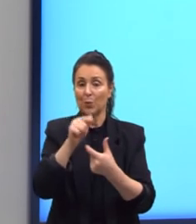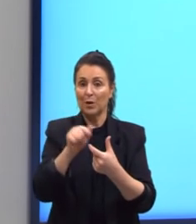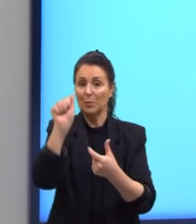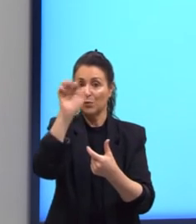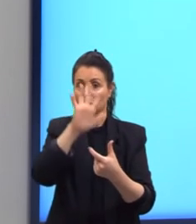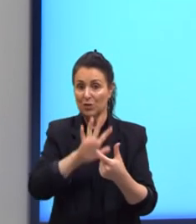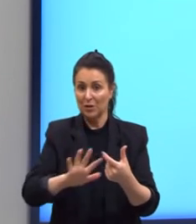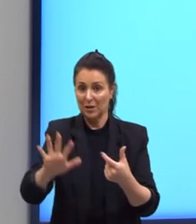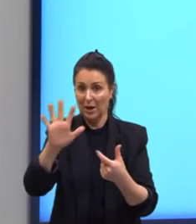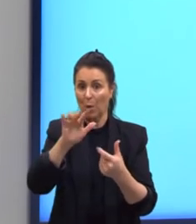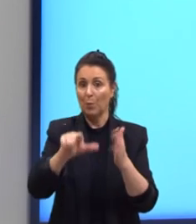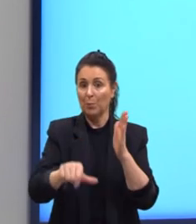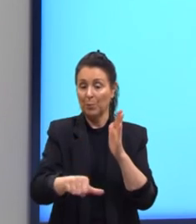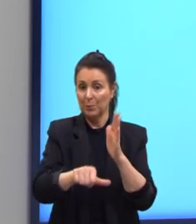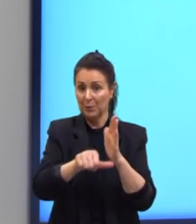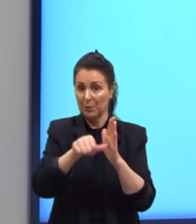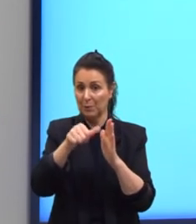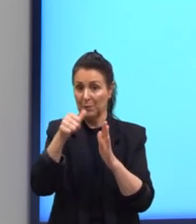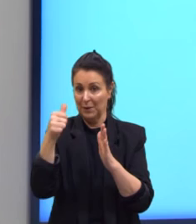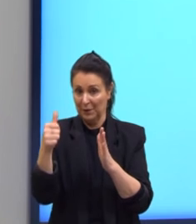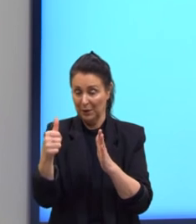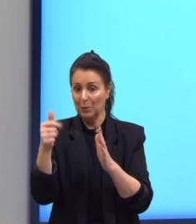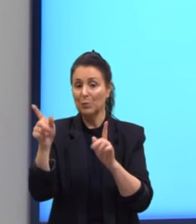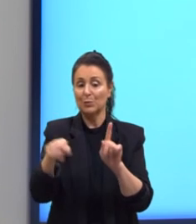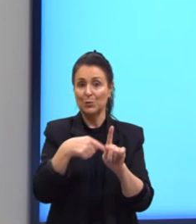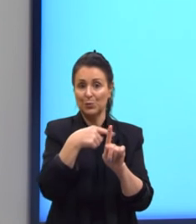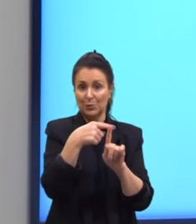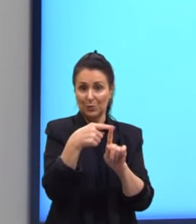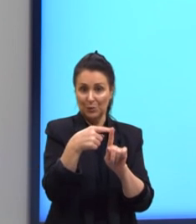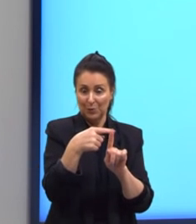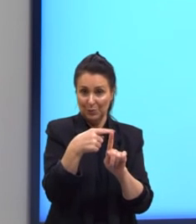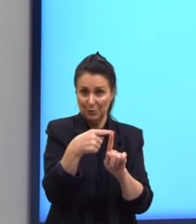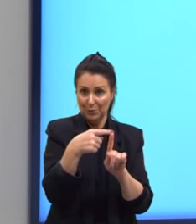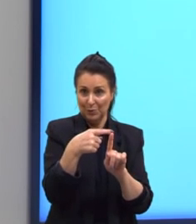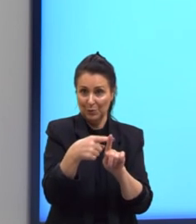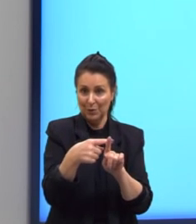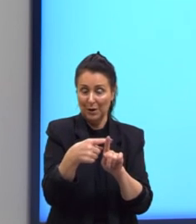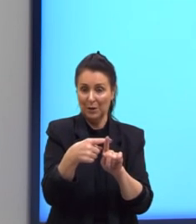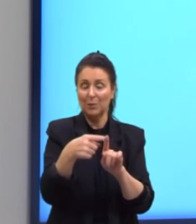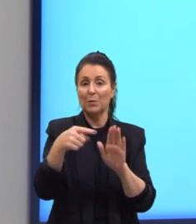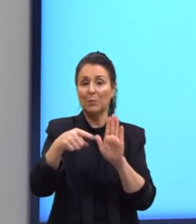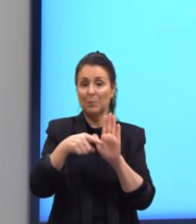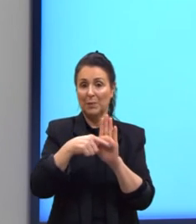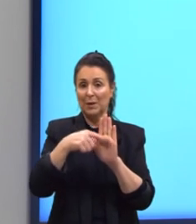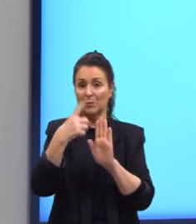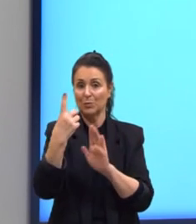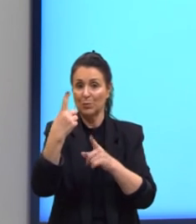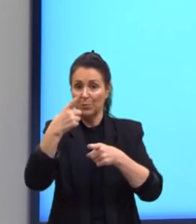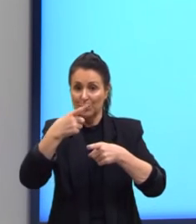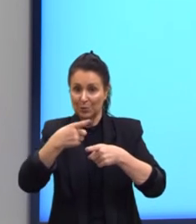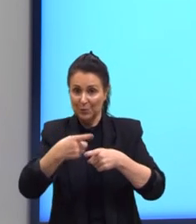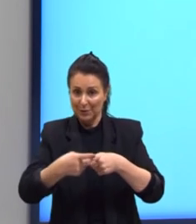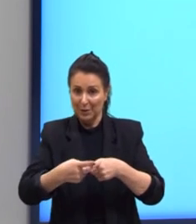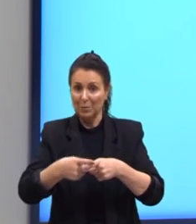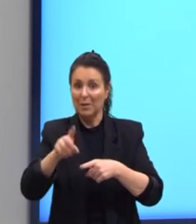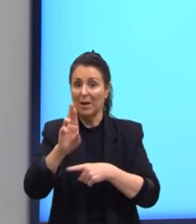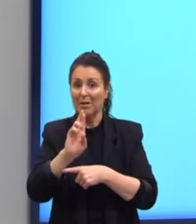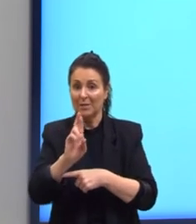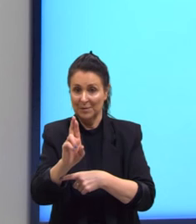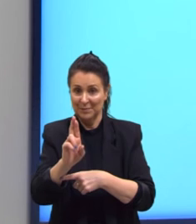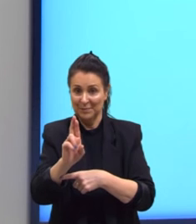igual o primeiro termo somado a posição do termo menos 1 multiplicado pela razão